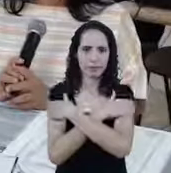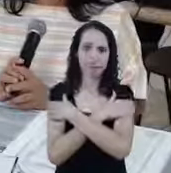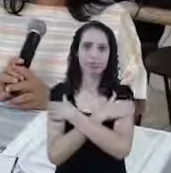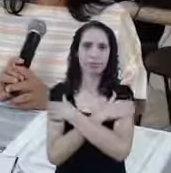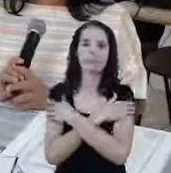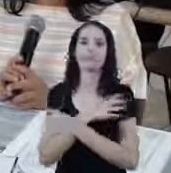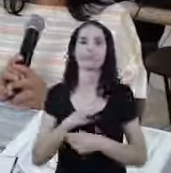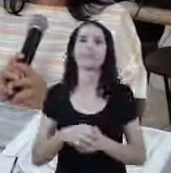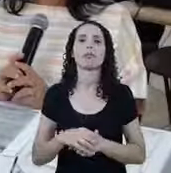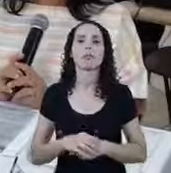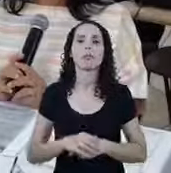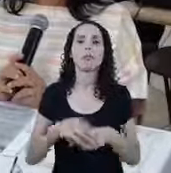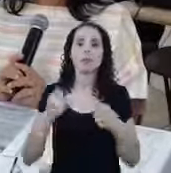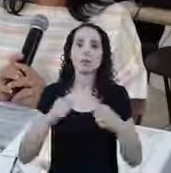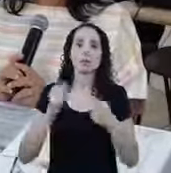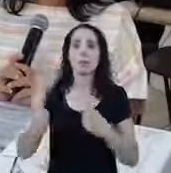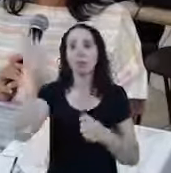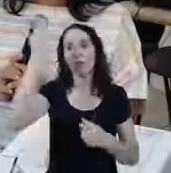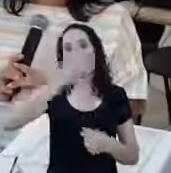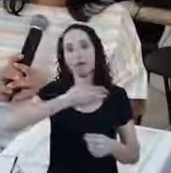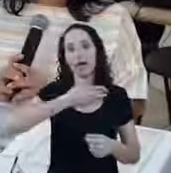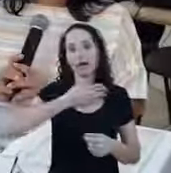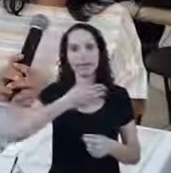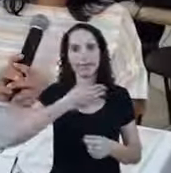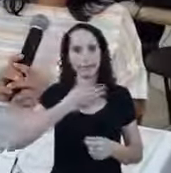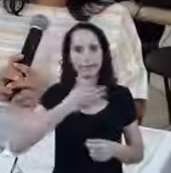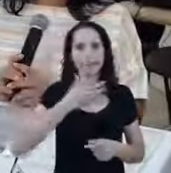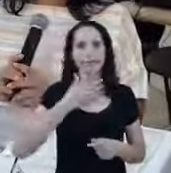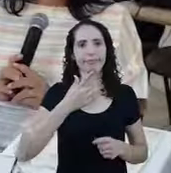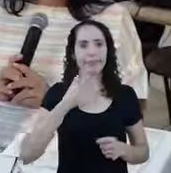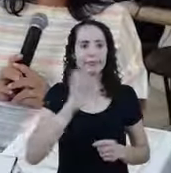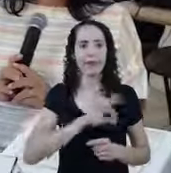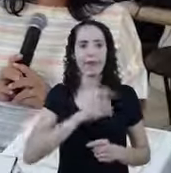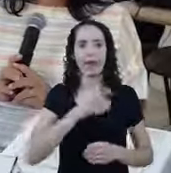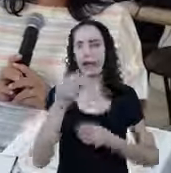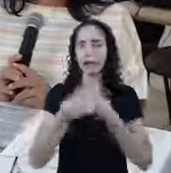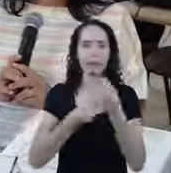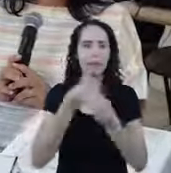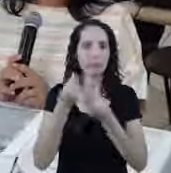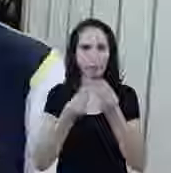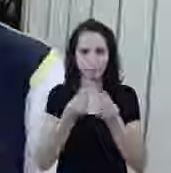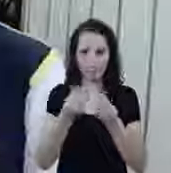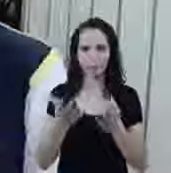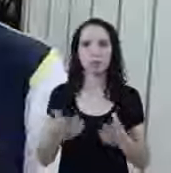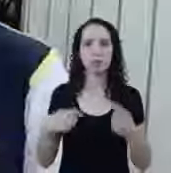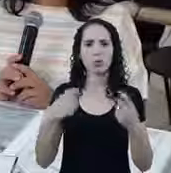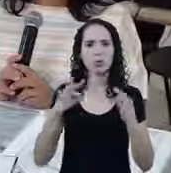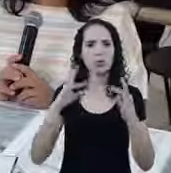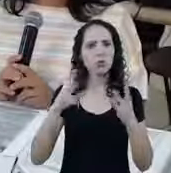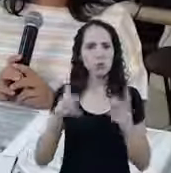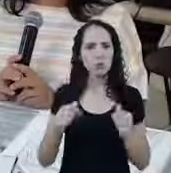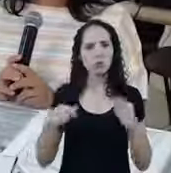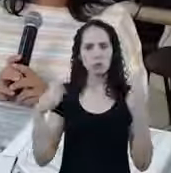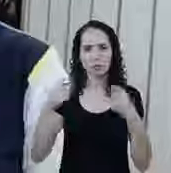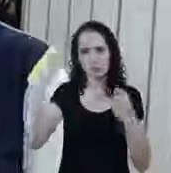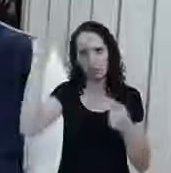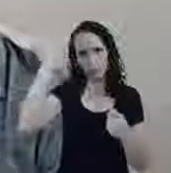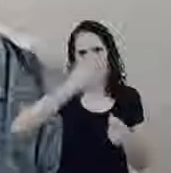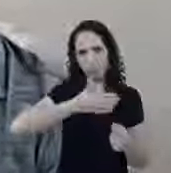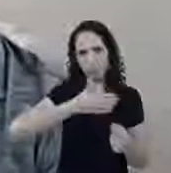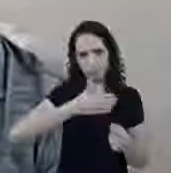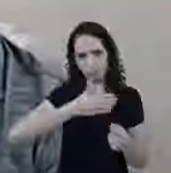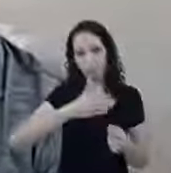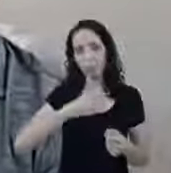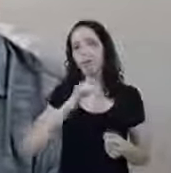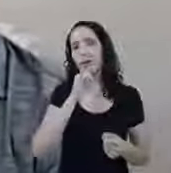Alguma renda Em que eles comprovem De onde vem essa renda Ou enfim Se autodeclarar Os folgadão que nunca